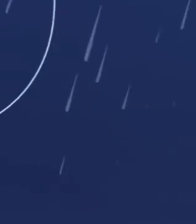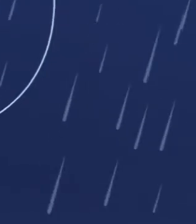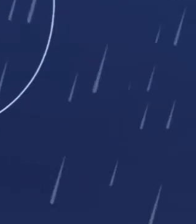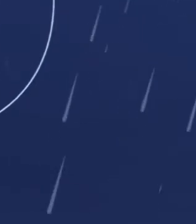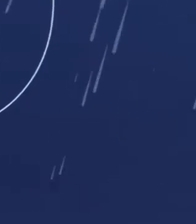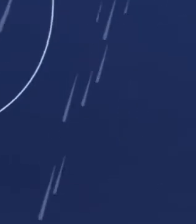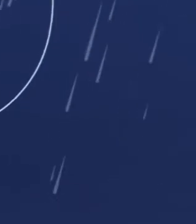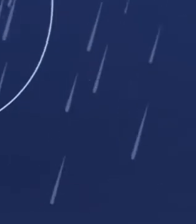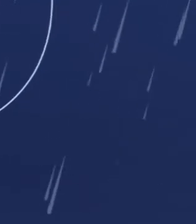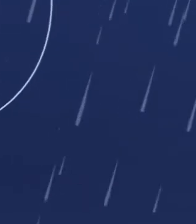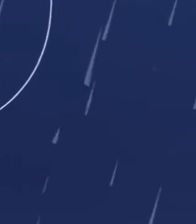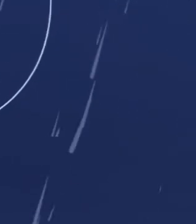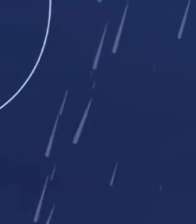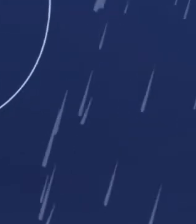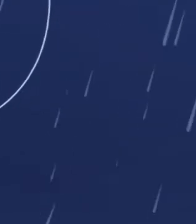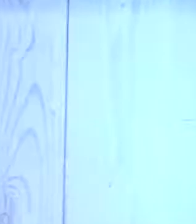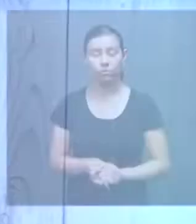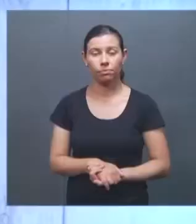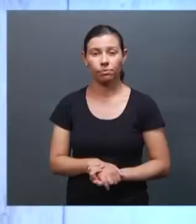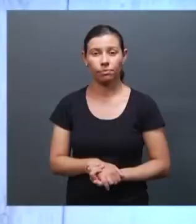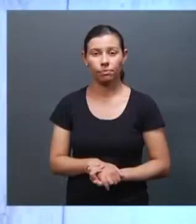máxima de 28 graus.